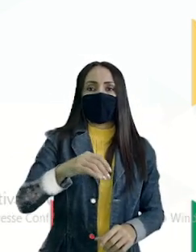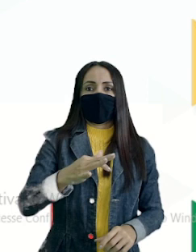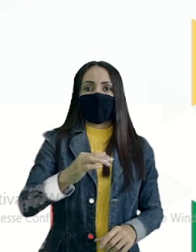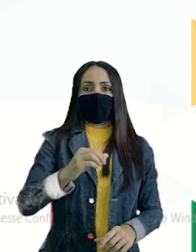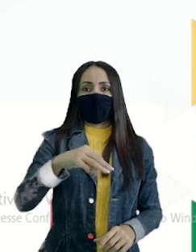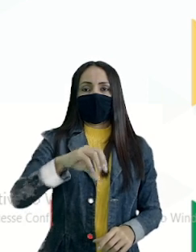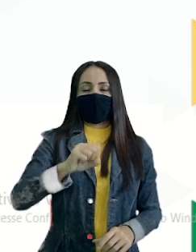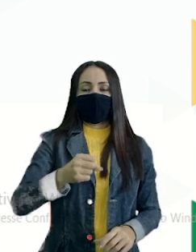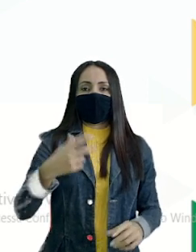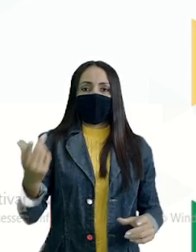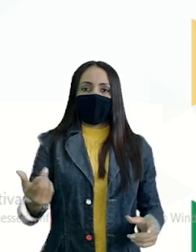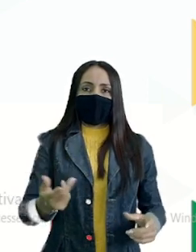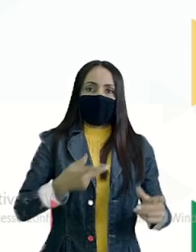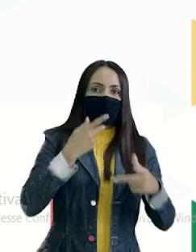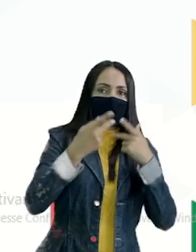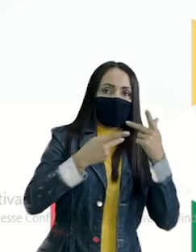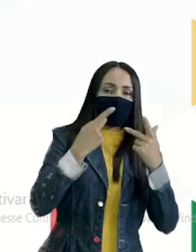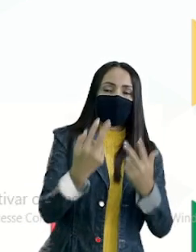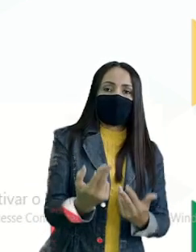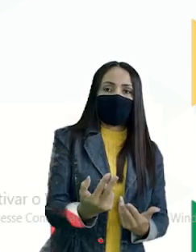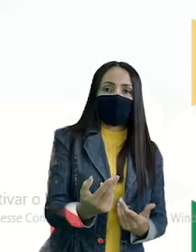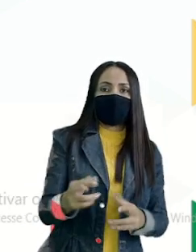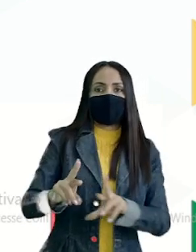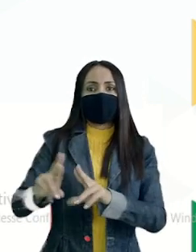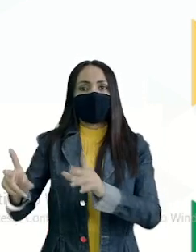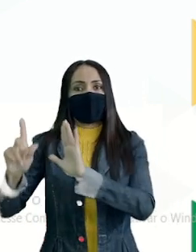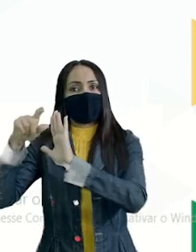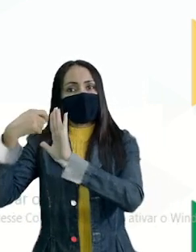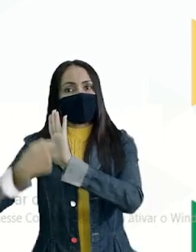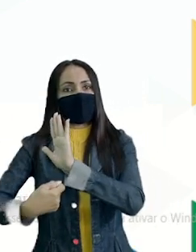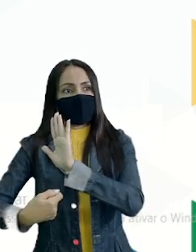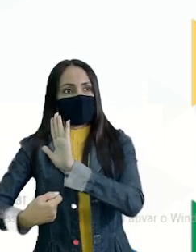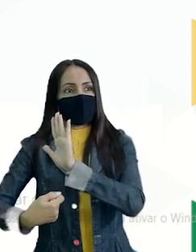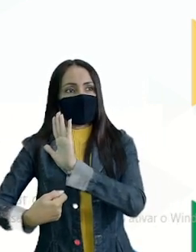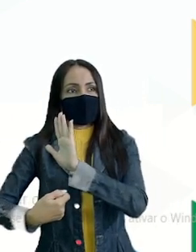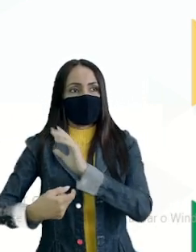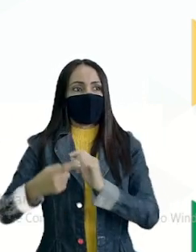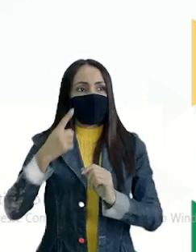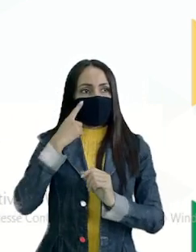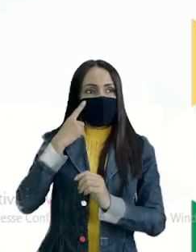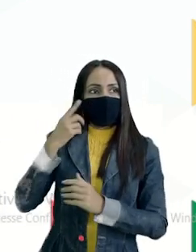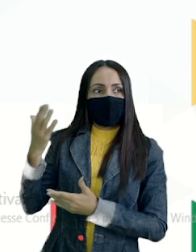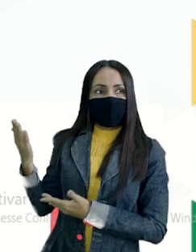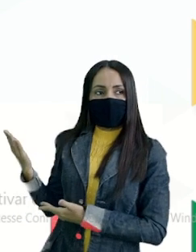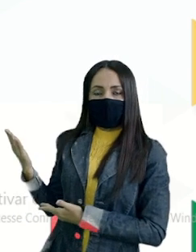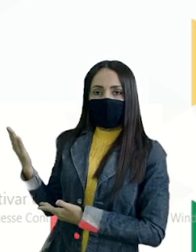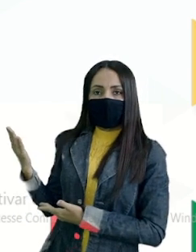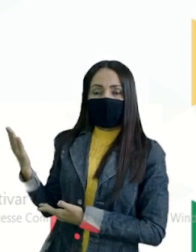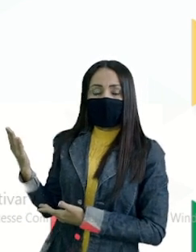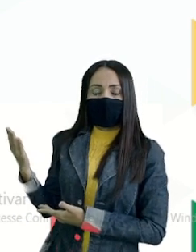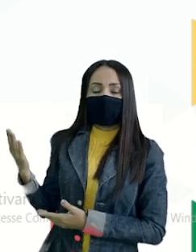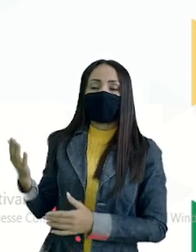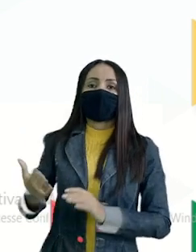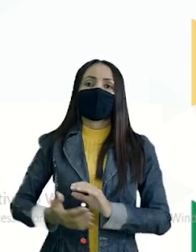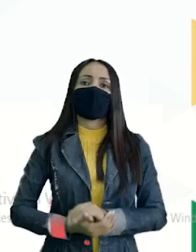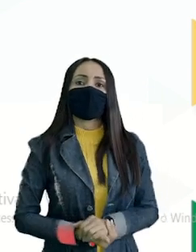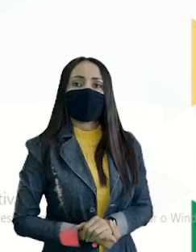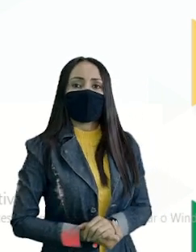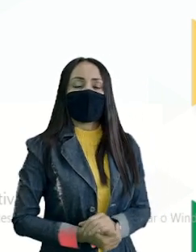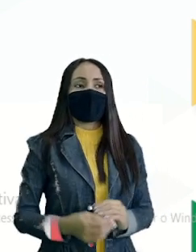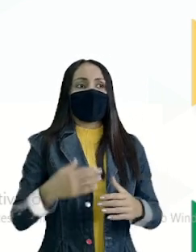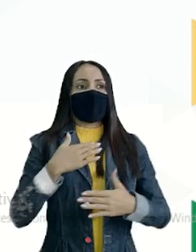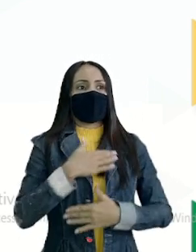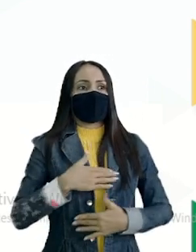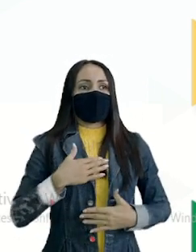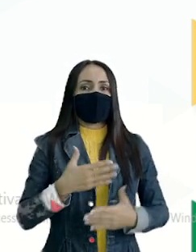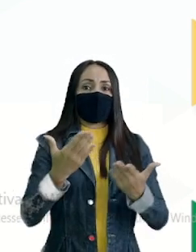iguais na pronúncia E diferentes na escrita Acompanhe bem Vejam só Então gostaria que